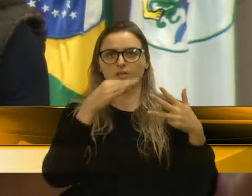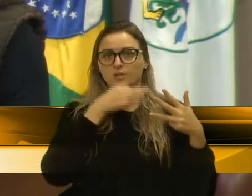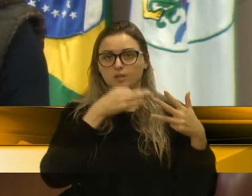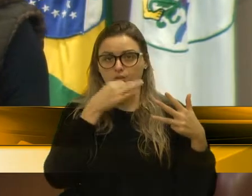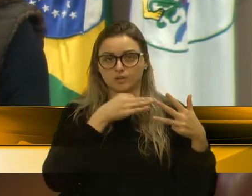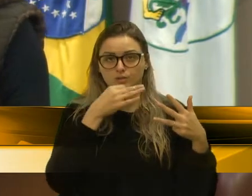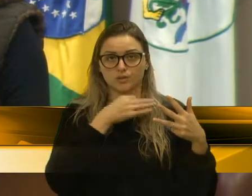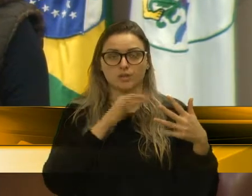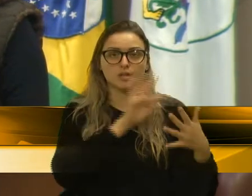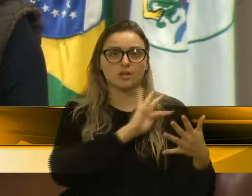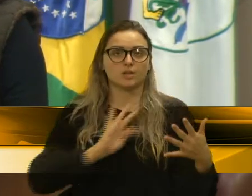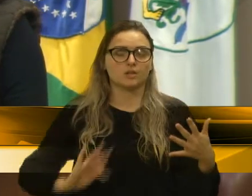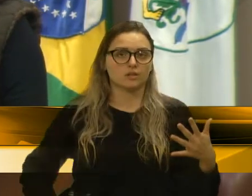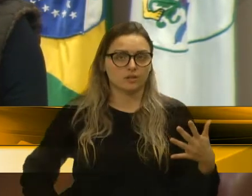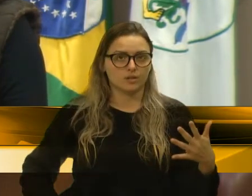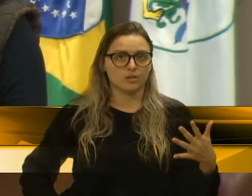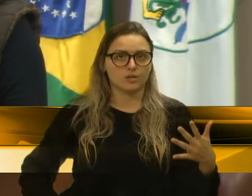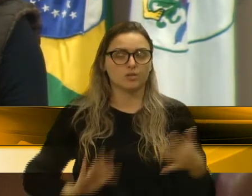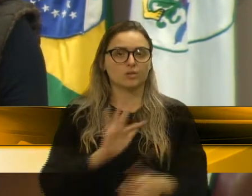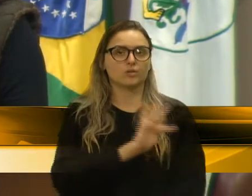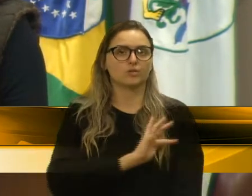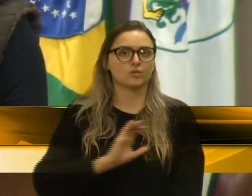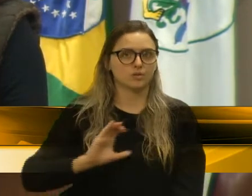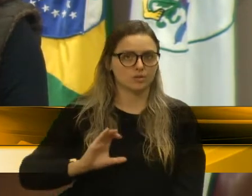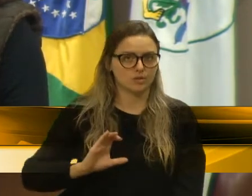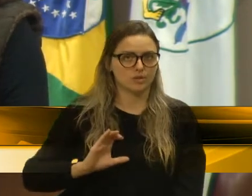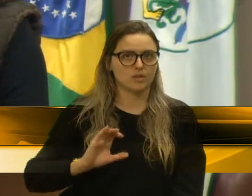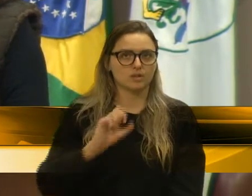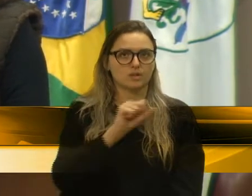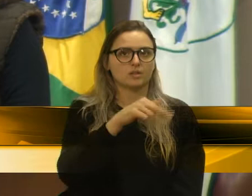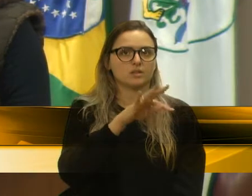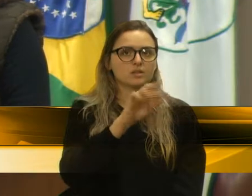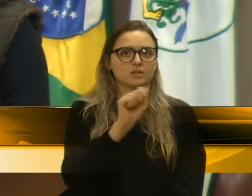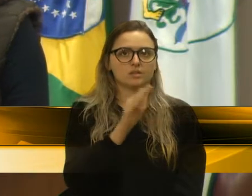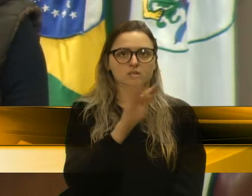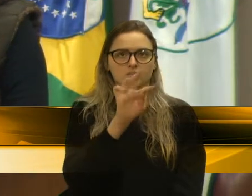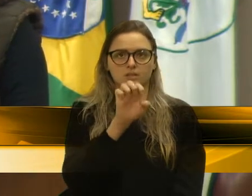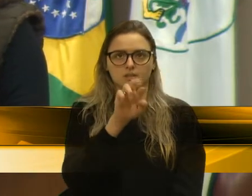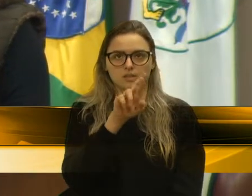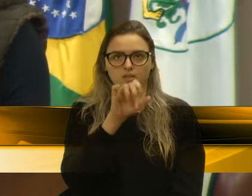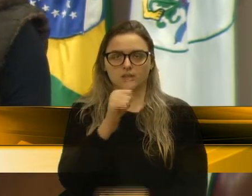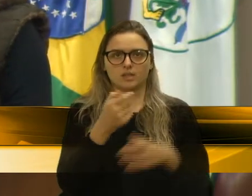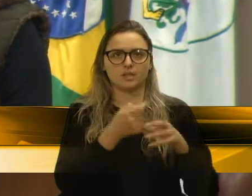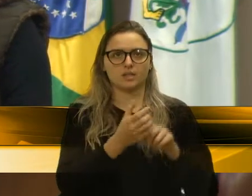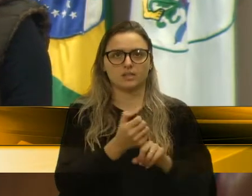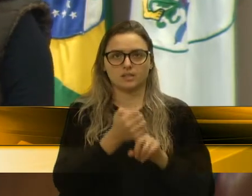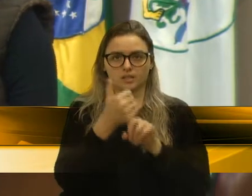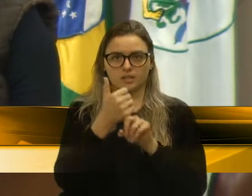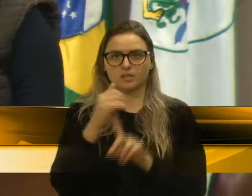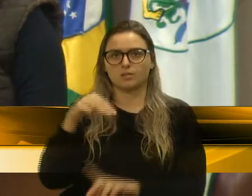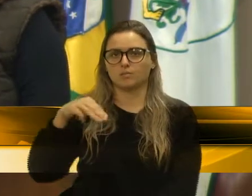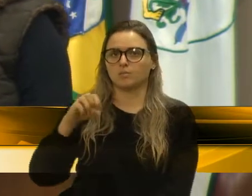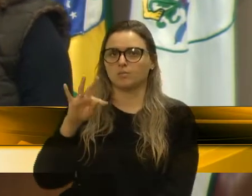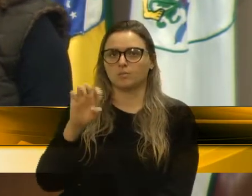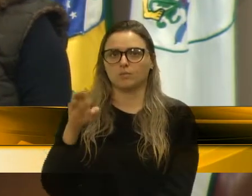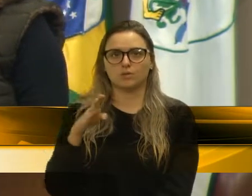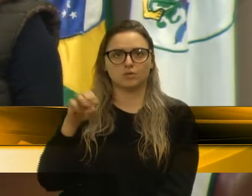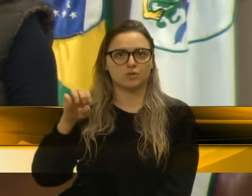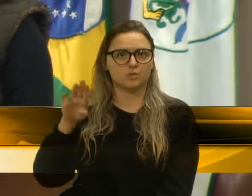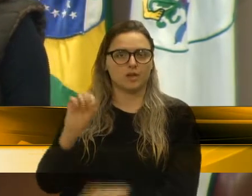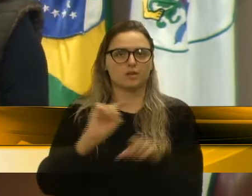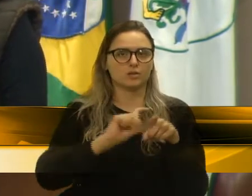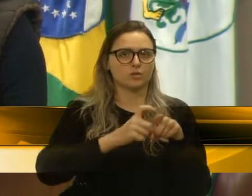Sul, Farropilha, Flores da Cunha, Santa Tereza, Garibaldi, IP, Monte Belo do Sul, Nova Pádua,